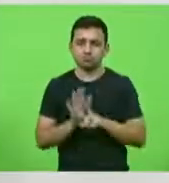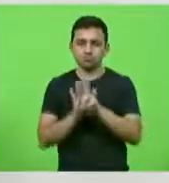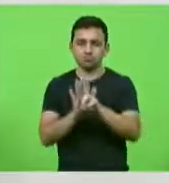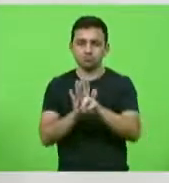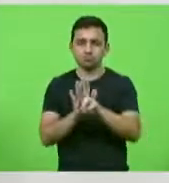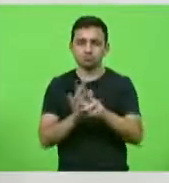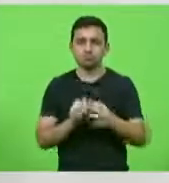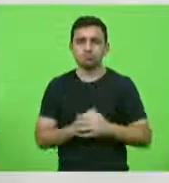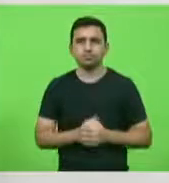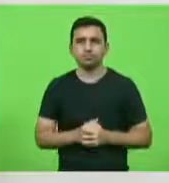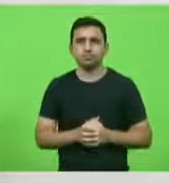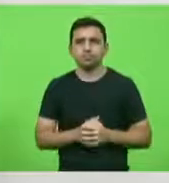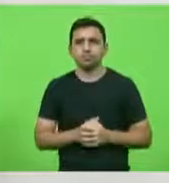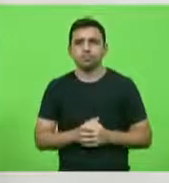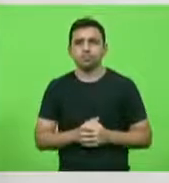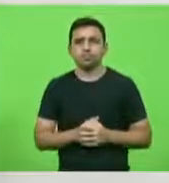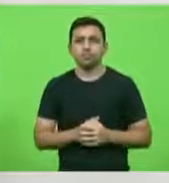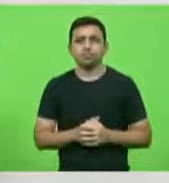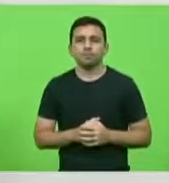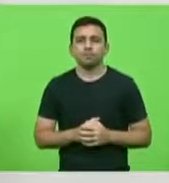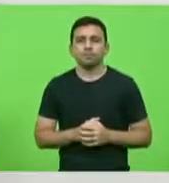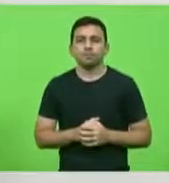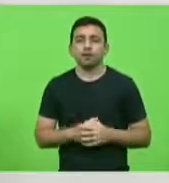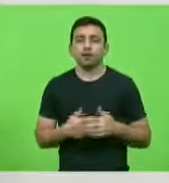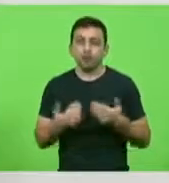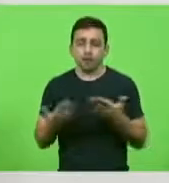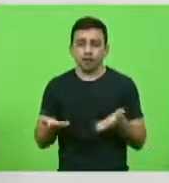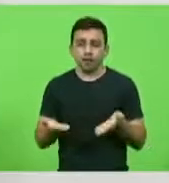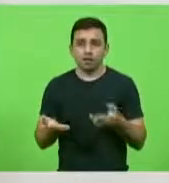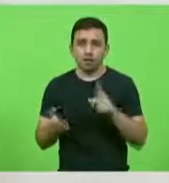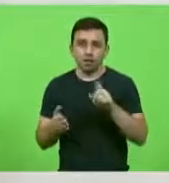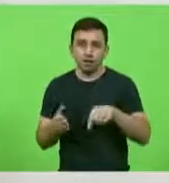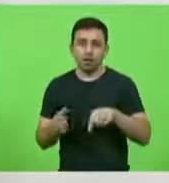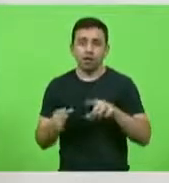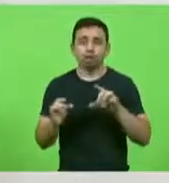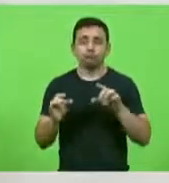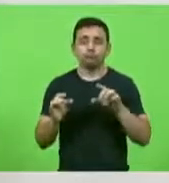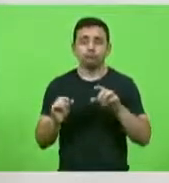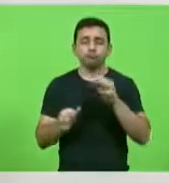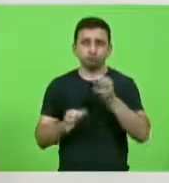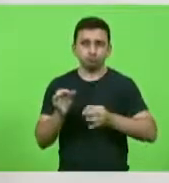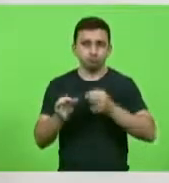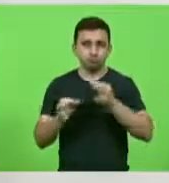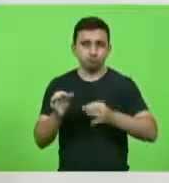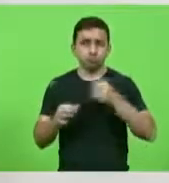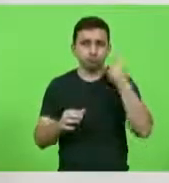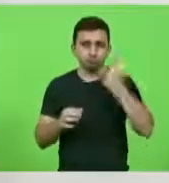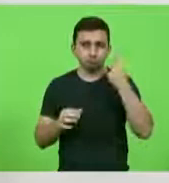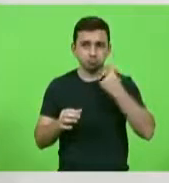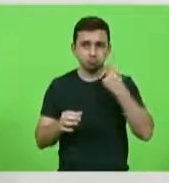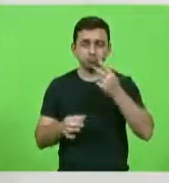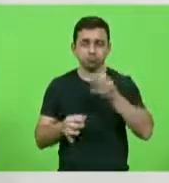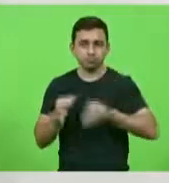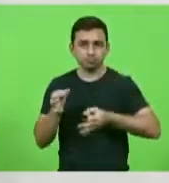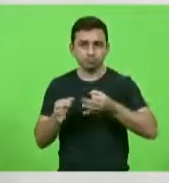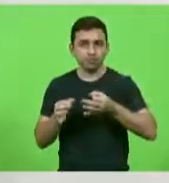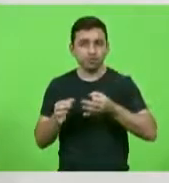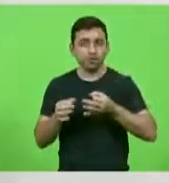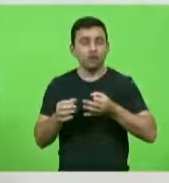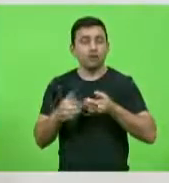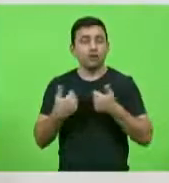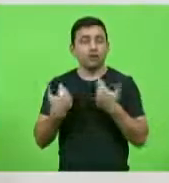Ainda que seja um Tribunal jurídico, político, estamos lá no papel